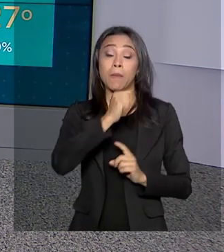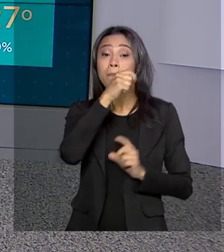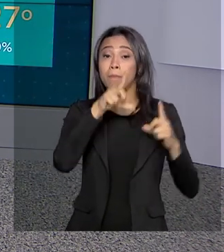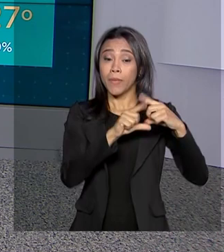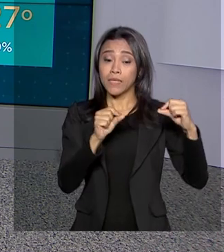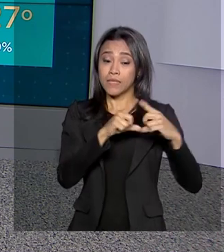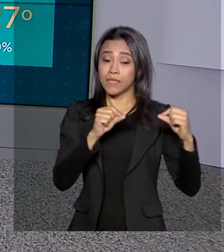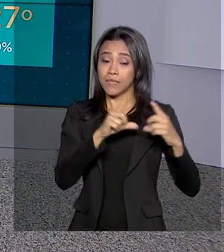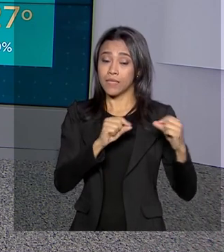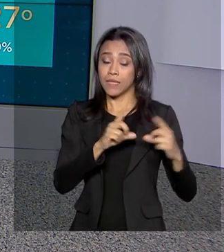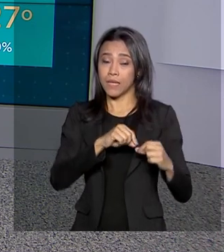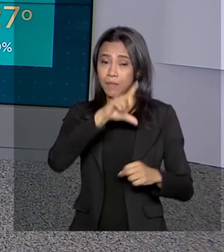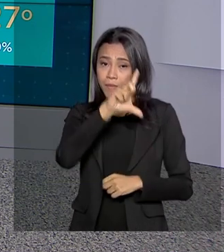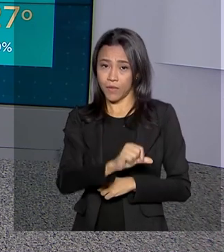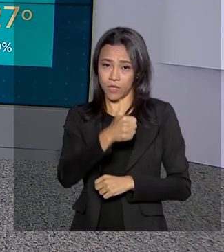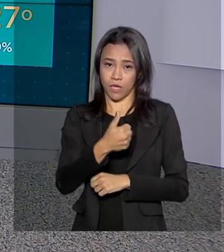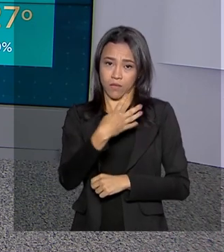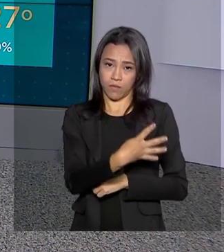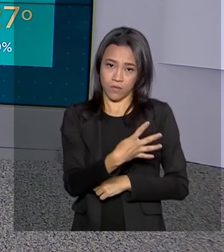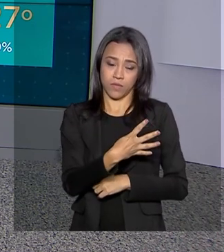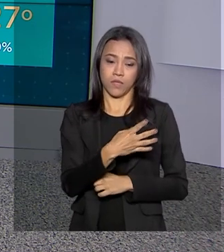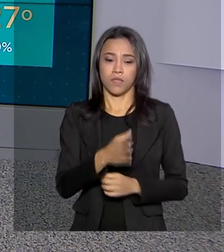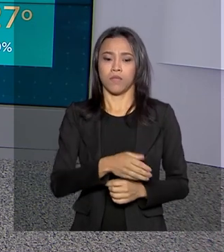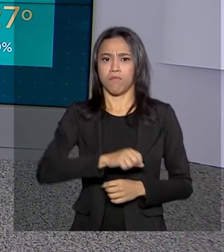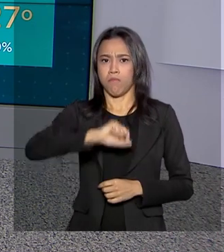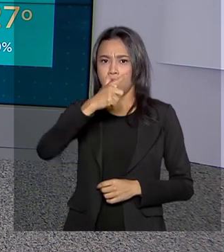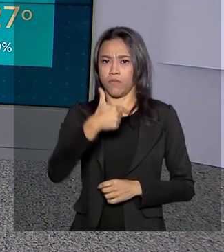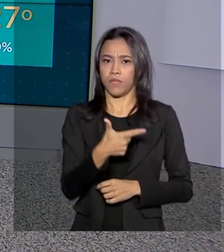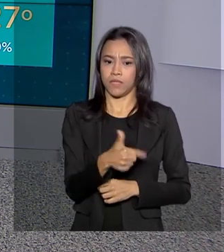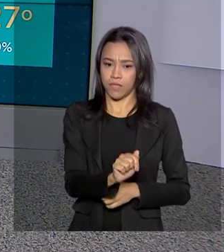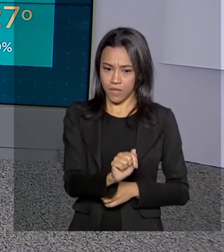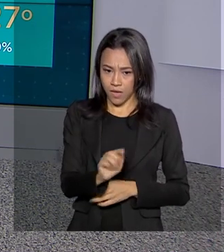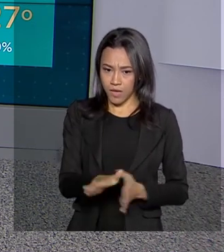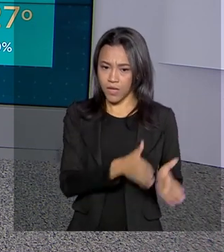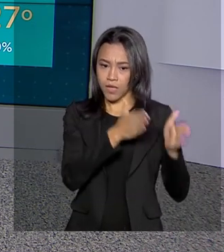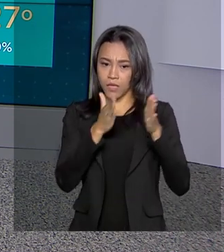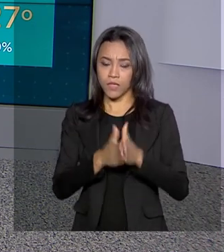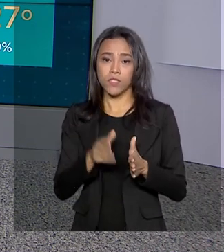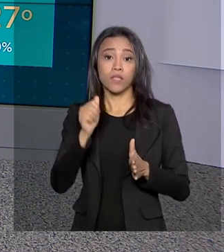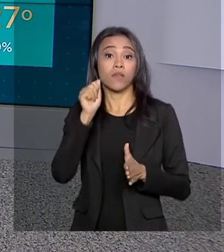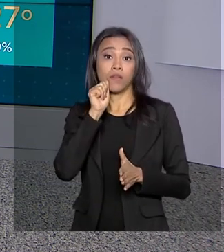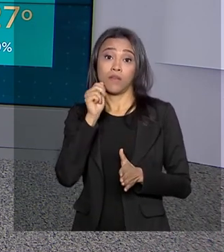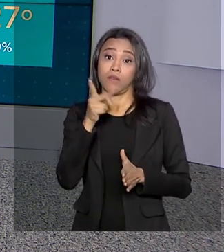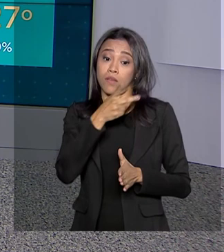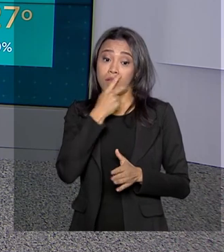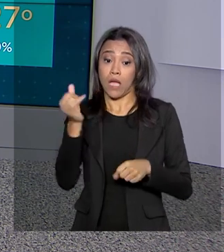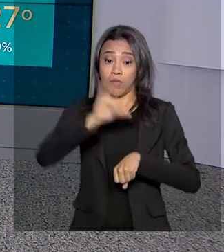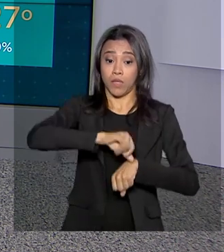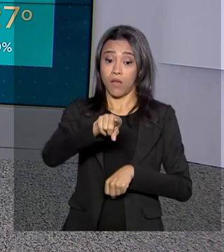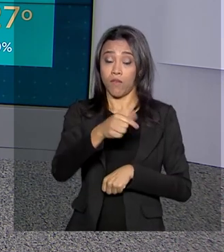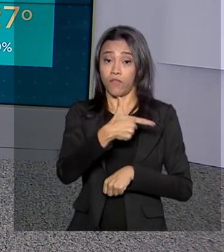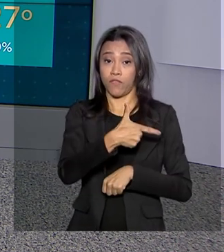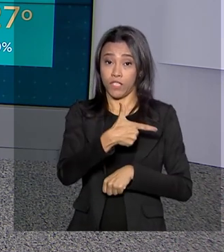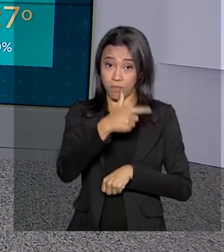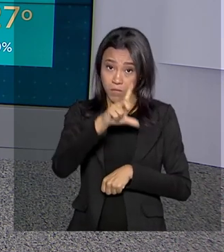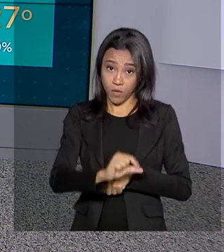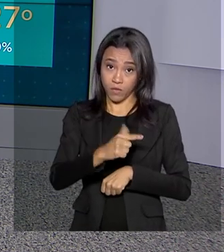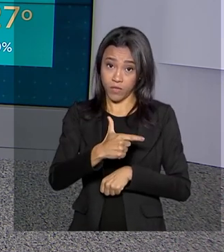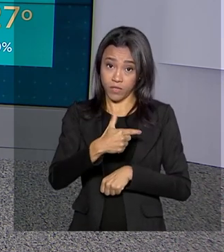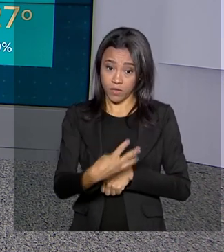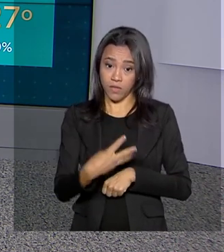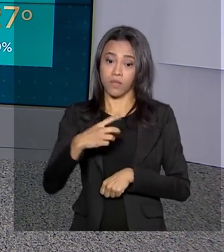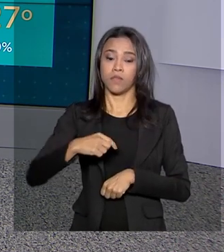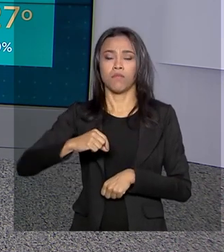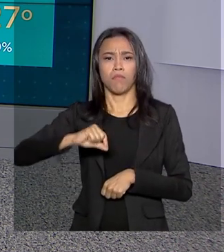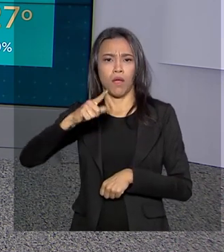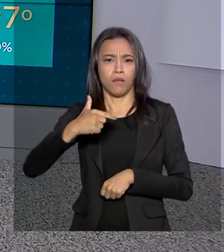os termômetros marcam mínima de 14 graus, máxima de 27 graus. Em Macapá, mínima de 23, máxima de 33